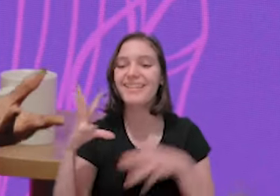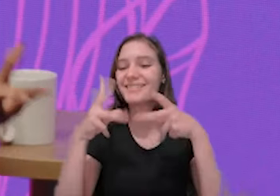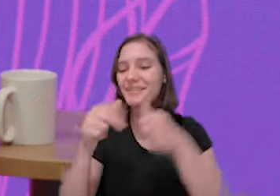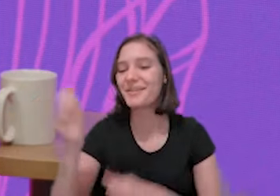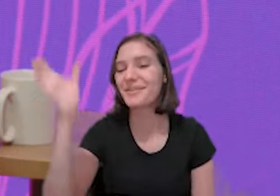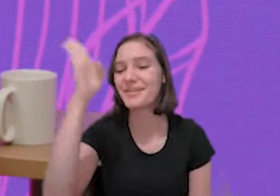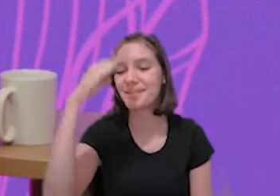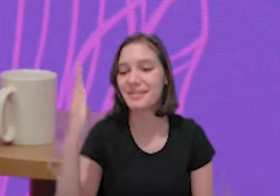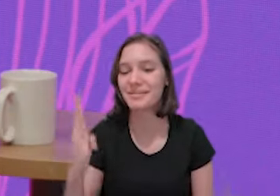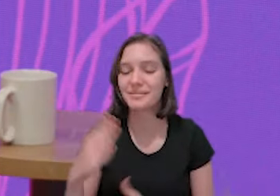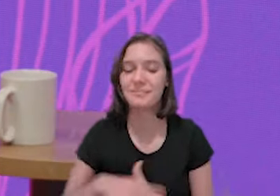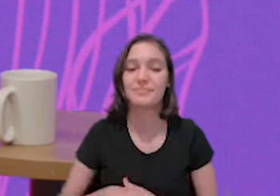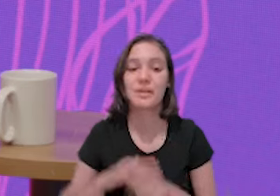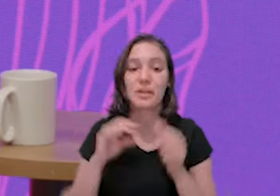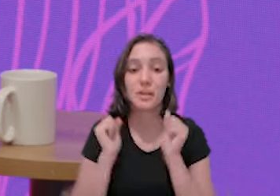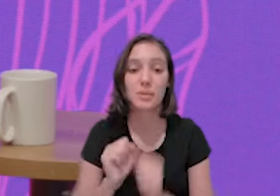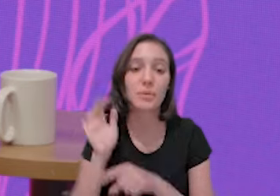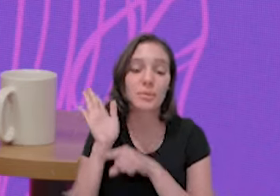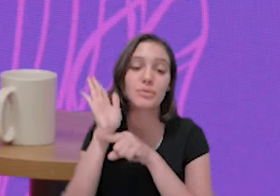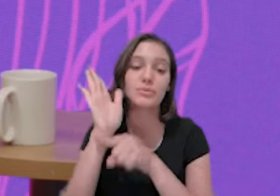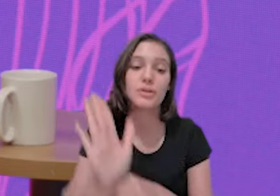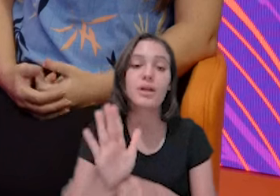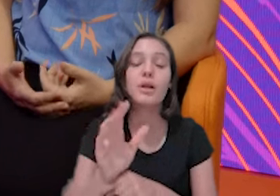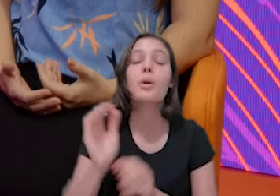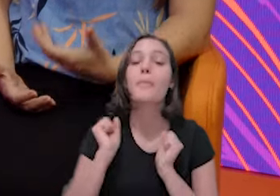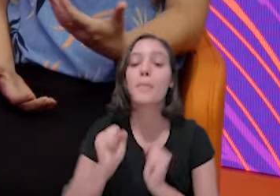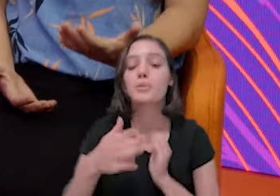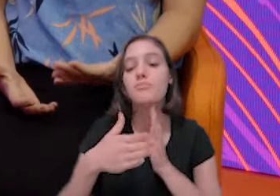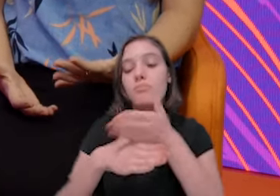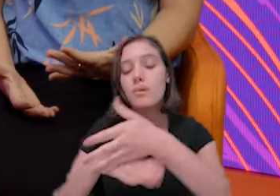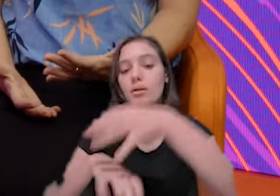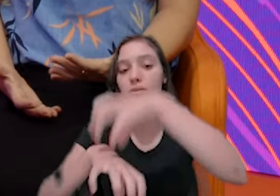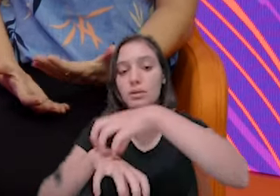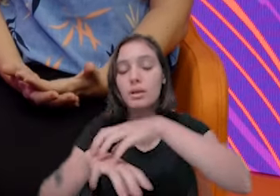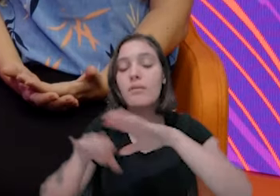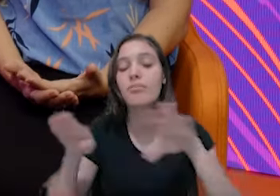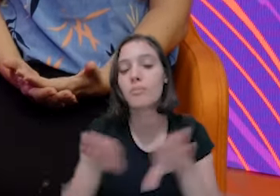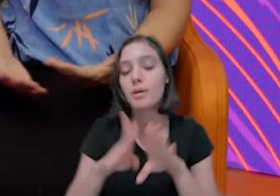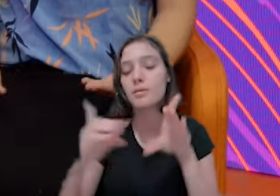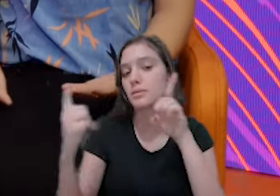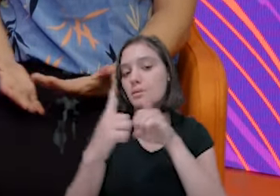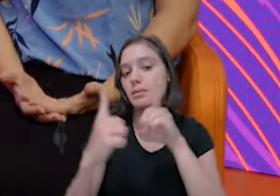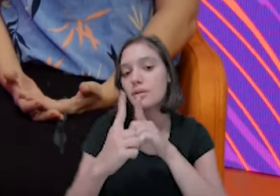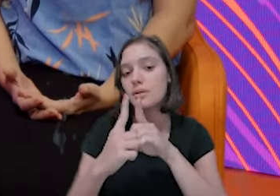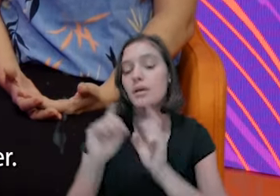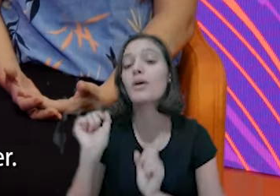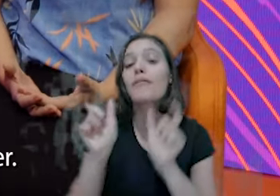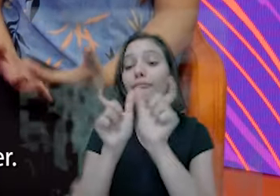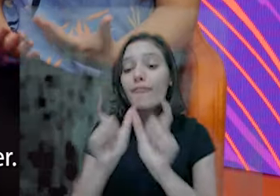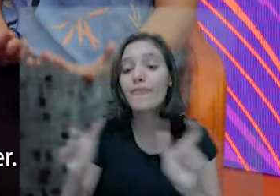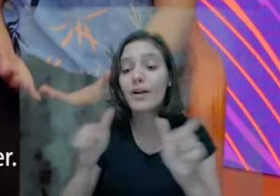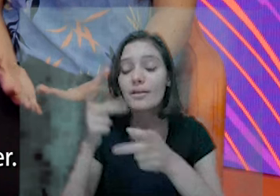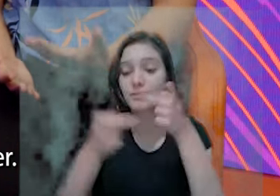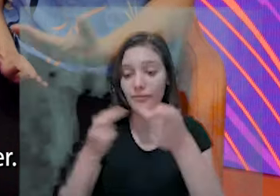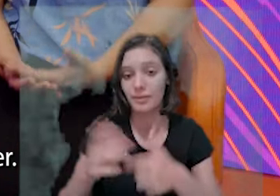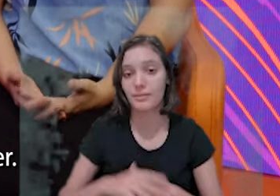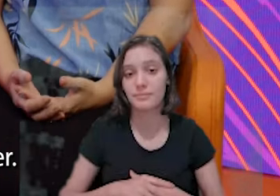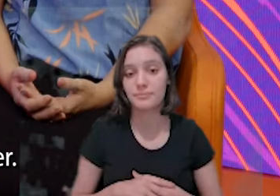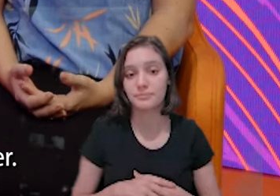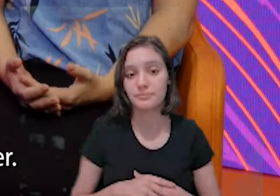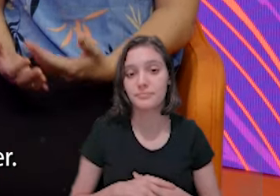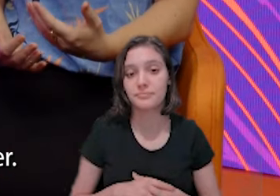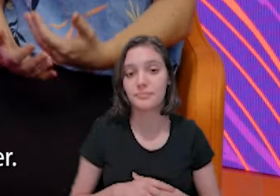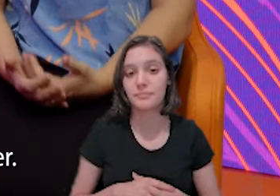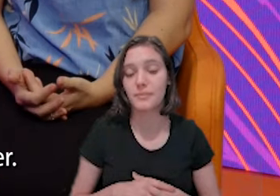atendidas. Que mensagem você deixa para elas? O primeiro ponto é sejam bem-vindas. Venham conhecer,